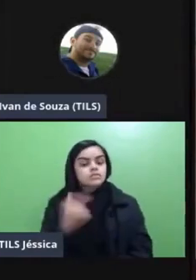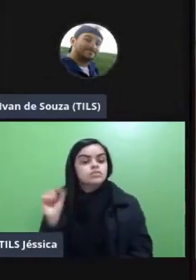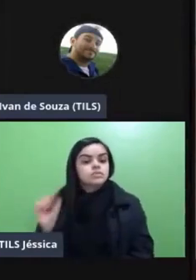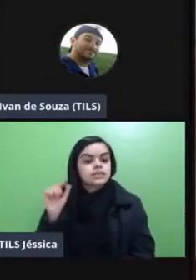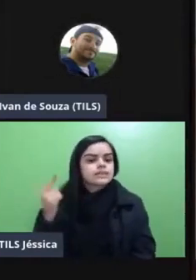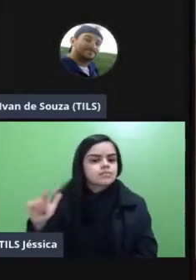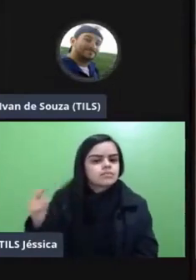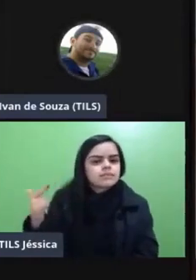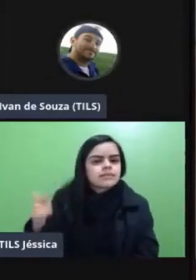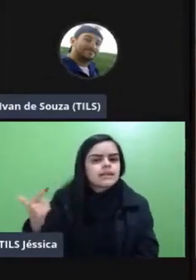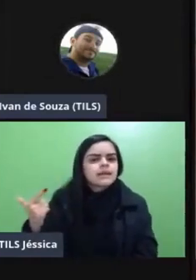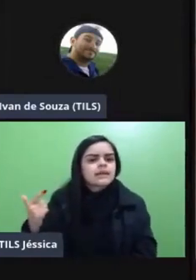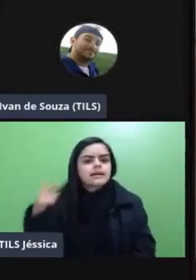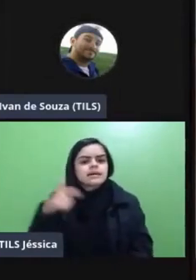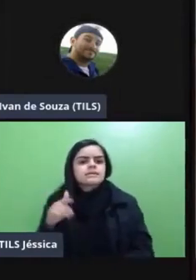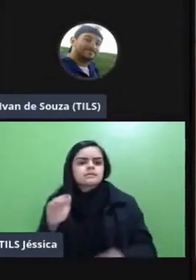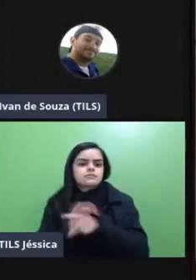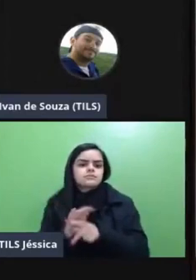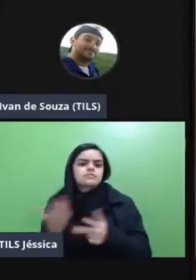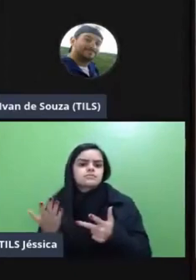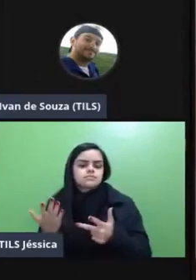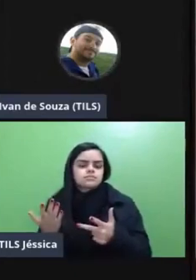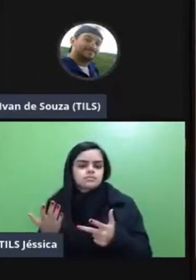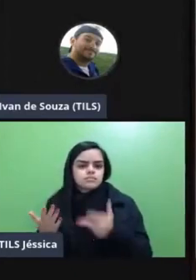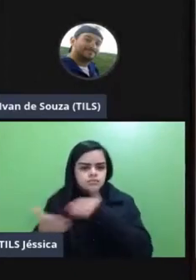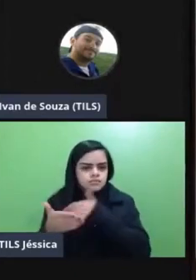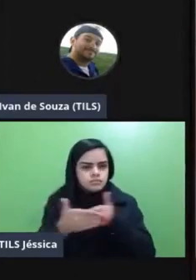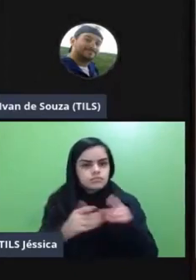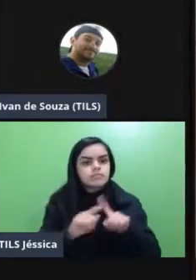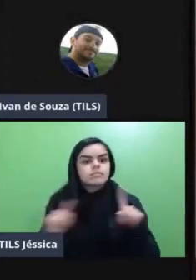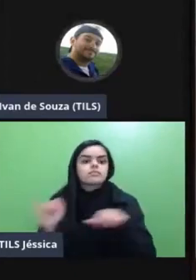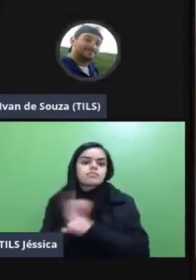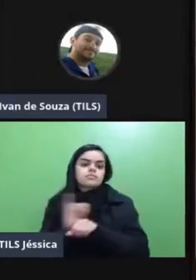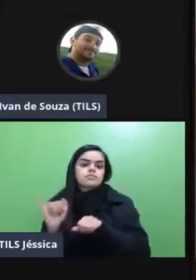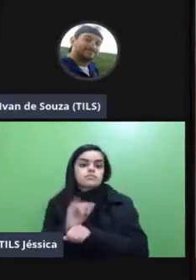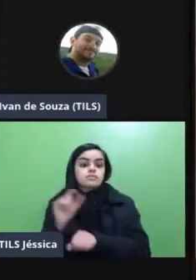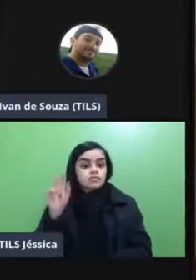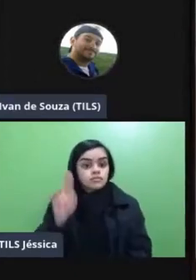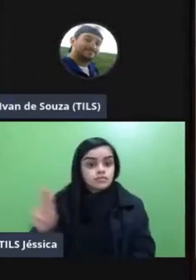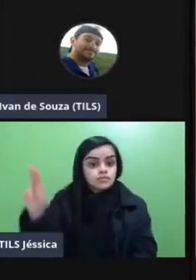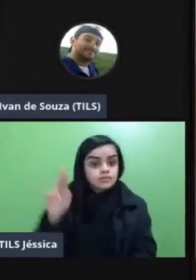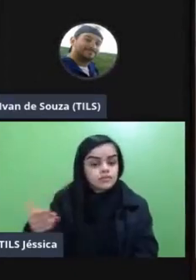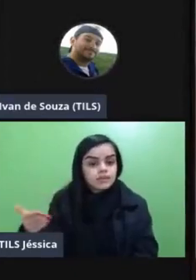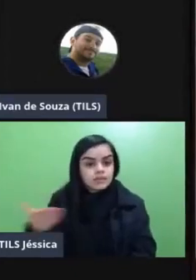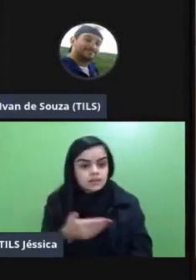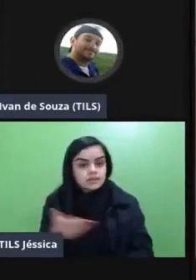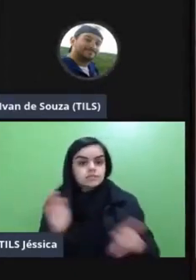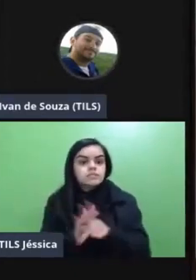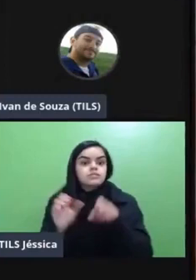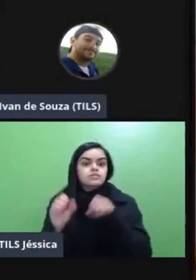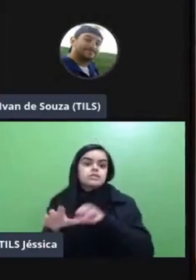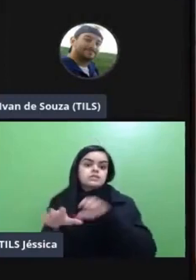esse esse represamento né vem então a estratégia de usar e valer-se do ensino híbrido com